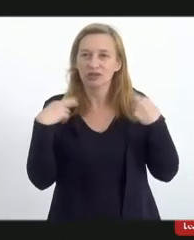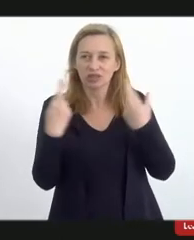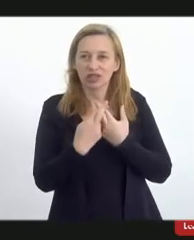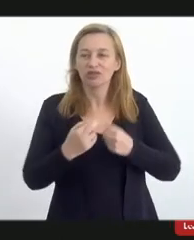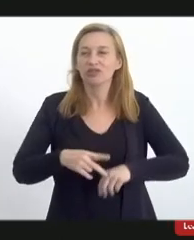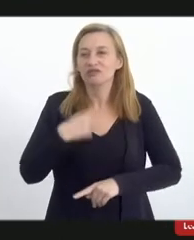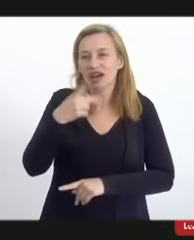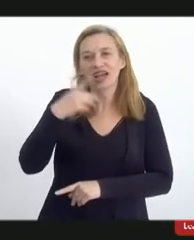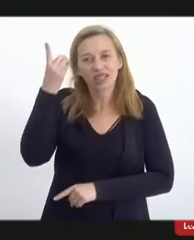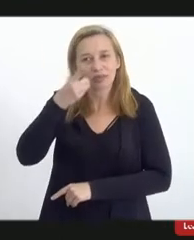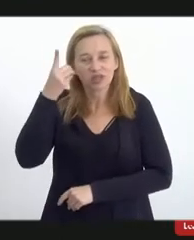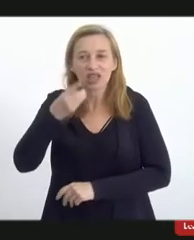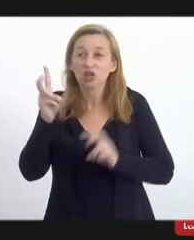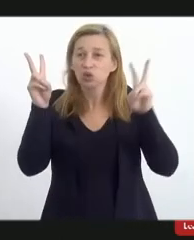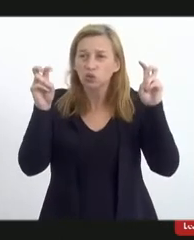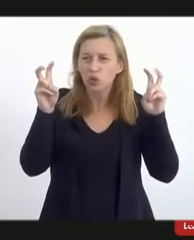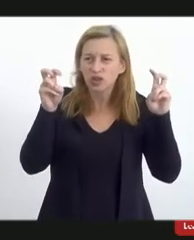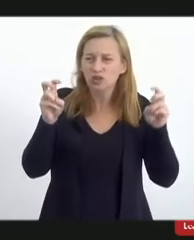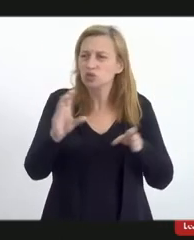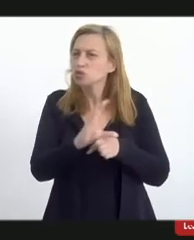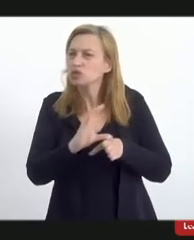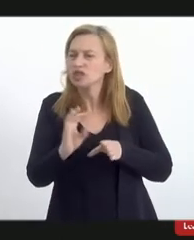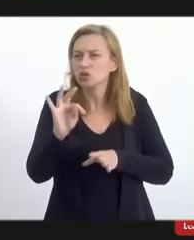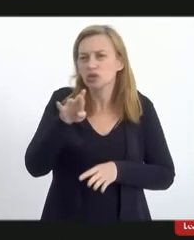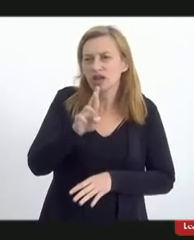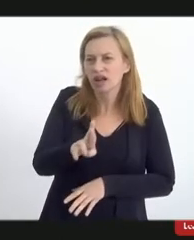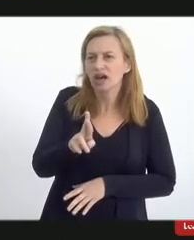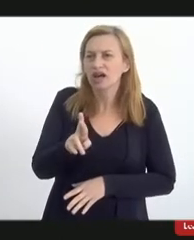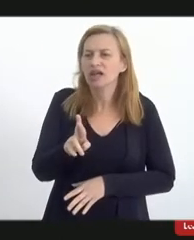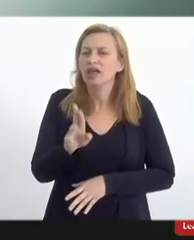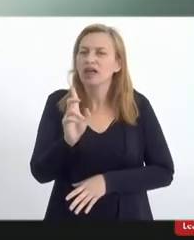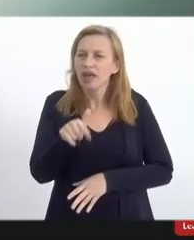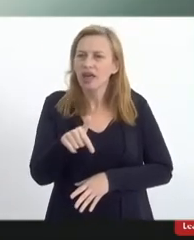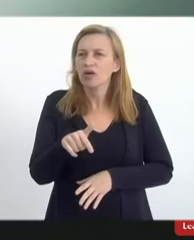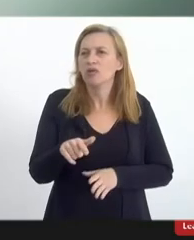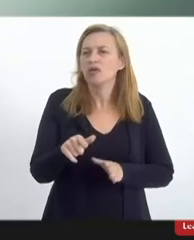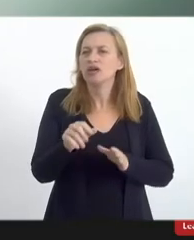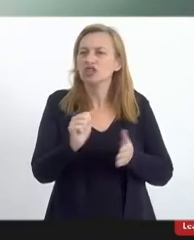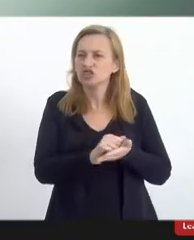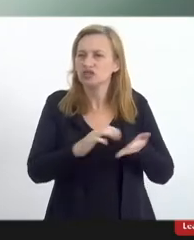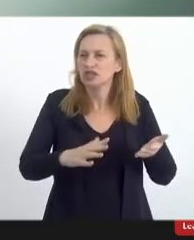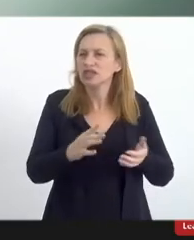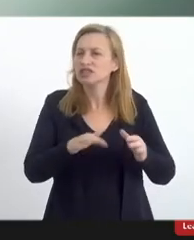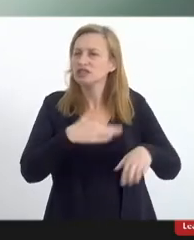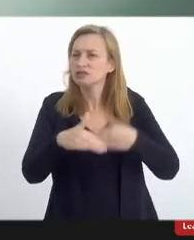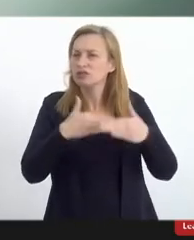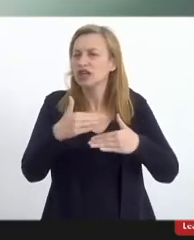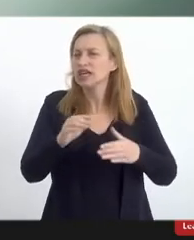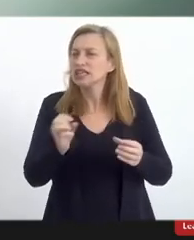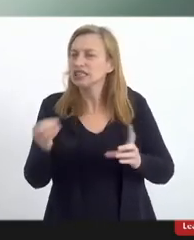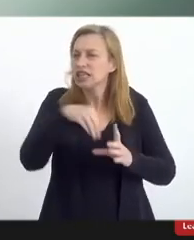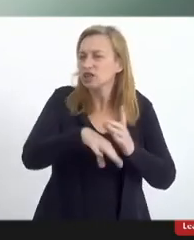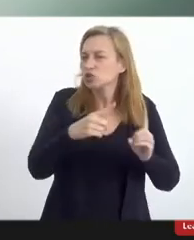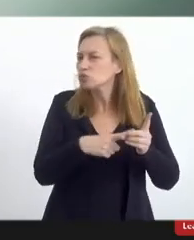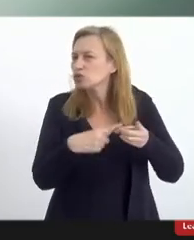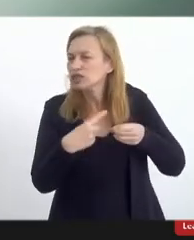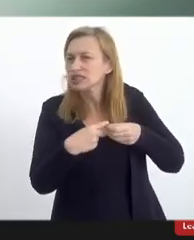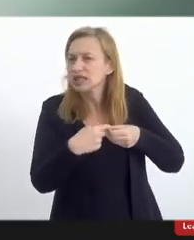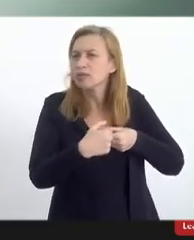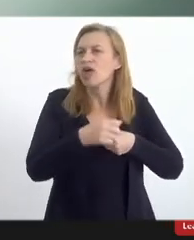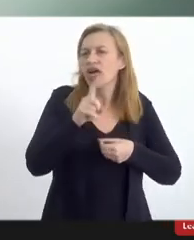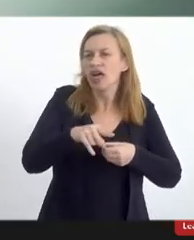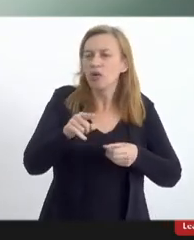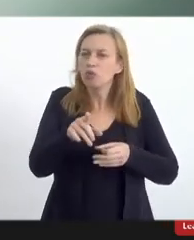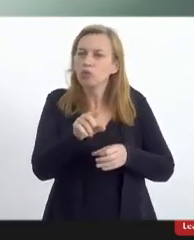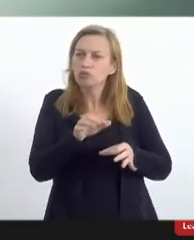dizer deputada que na questão do conselho tutelar que é uma atividade desenvolvida no município é é um processo